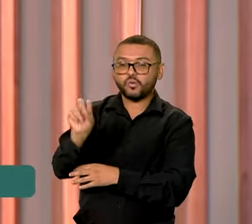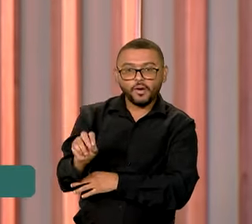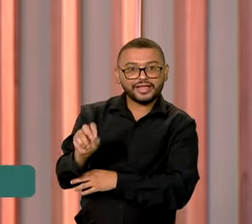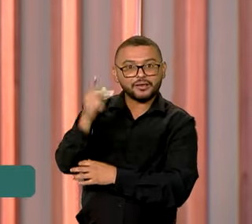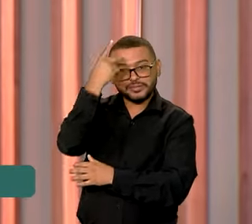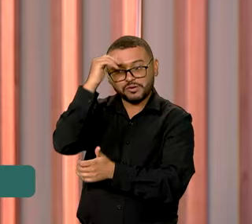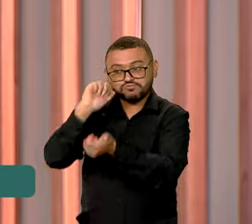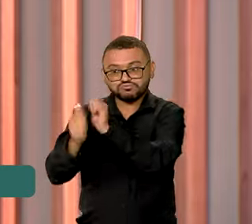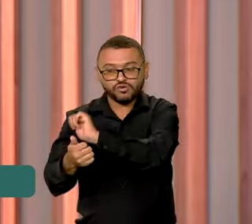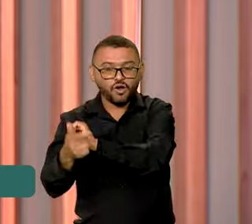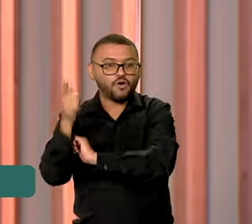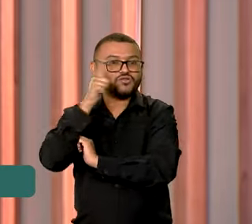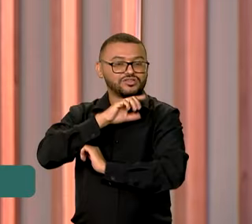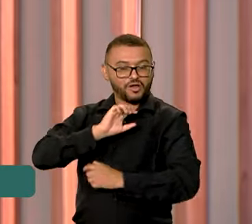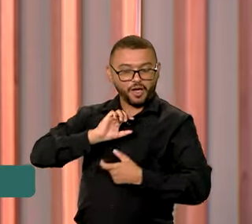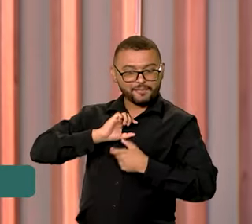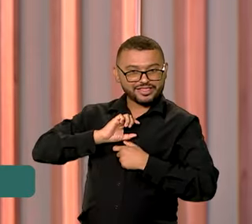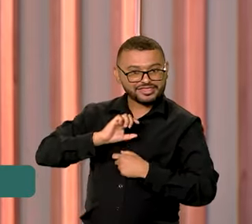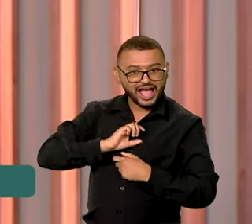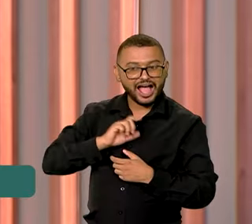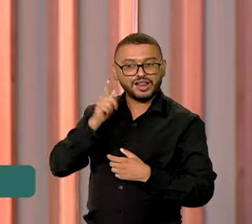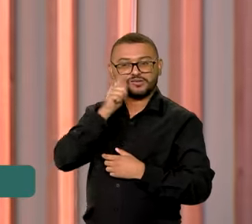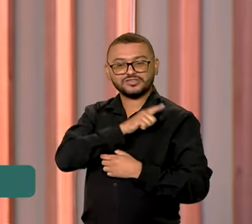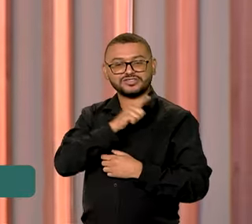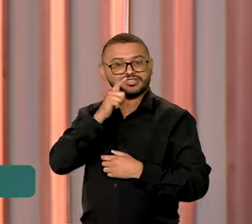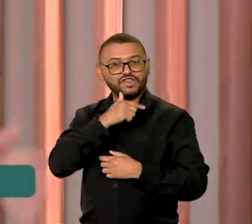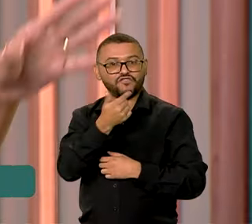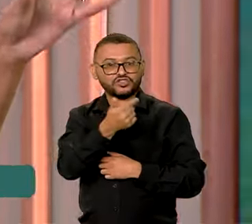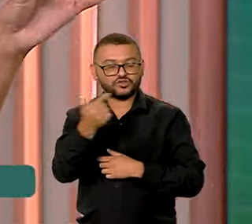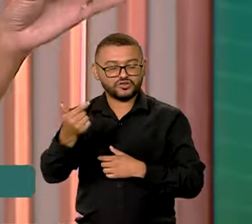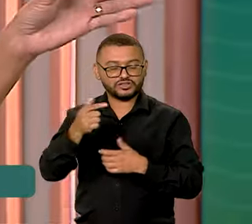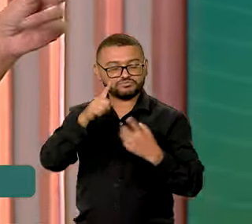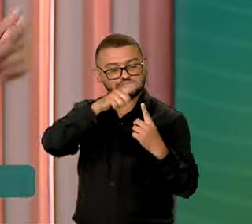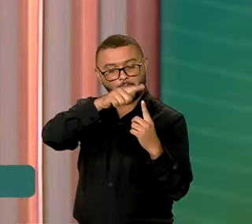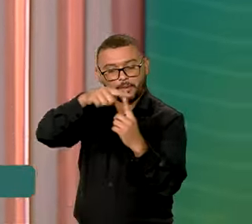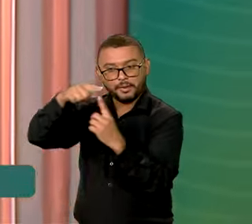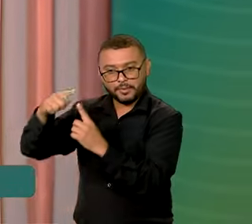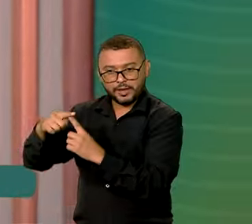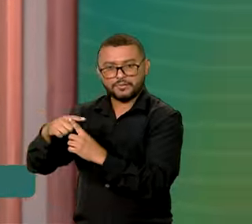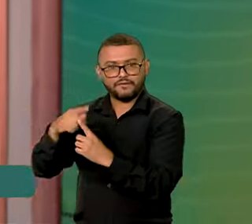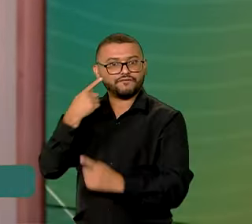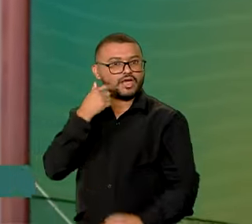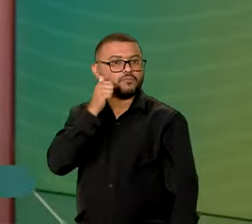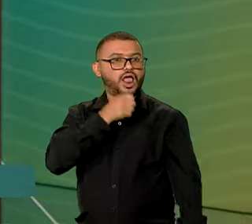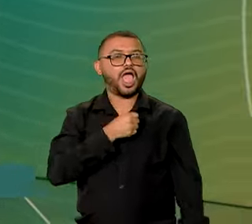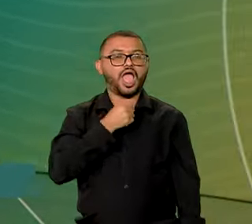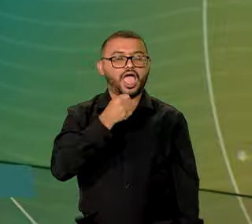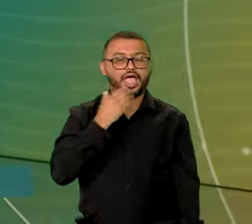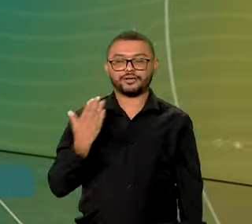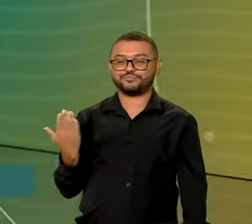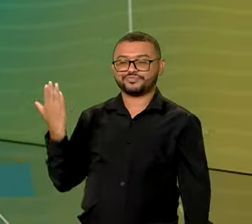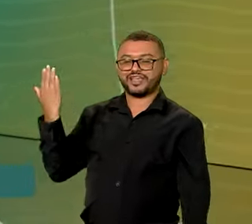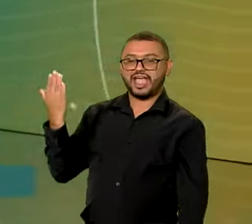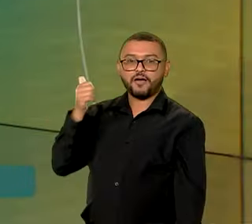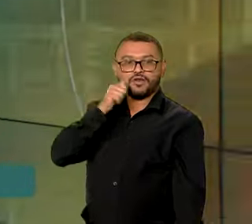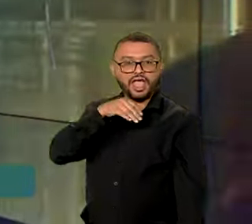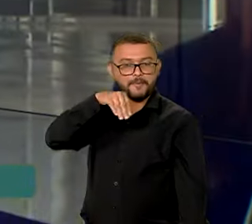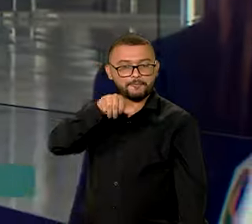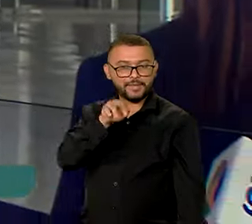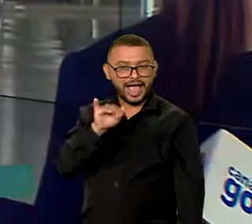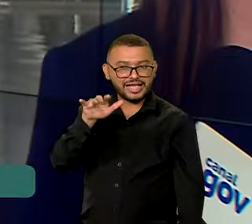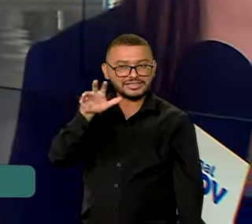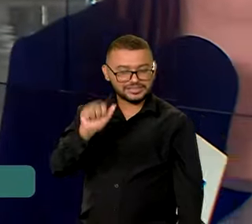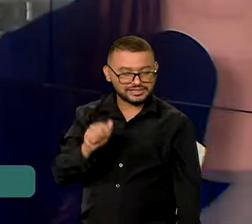que vão disputar medalhas em 22 modalidades. Vamos voltar a falar com a repórter Márcia Fernandes, que tem mais